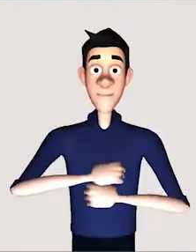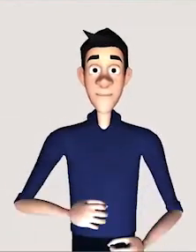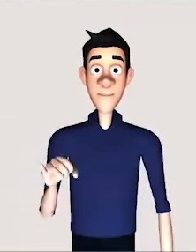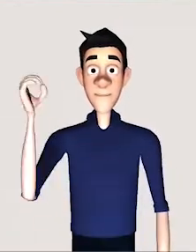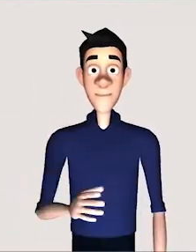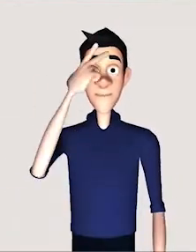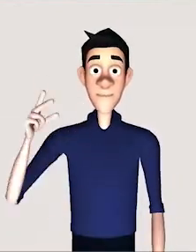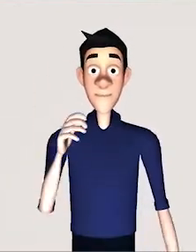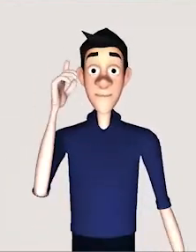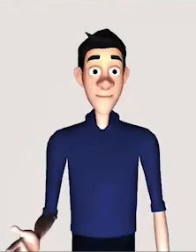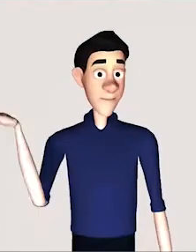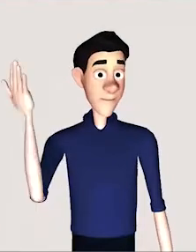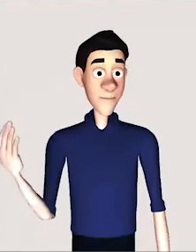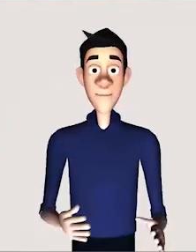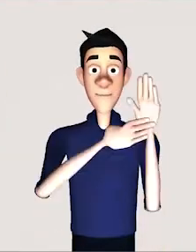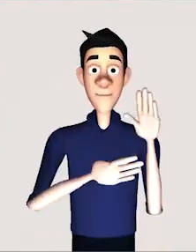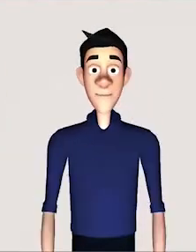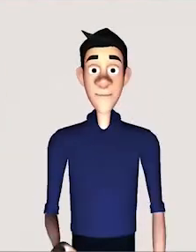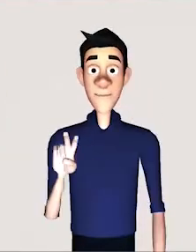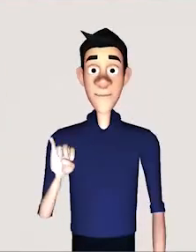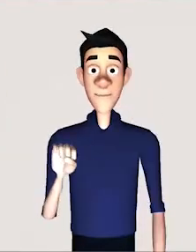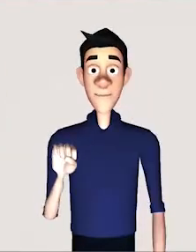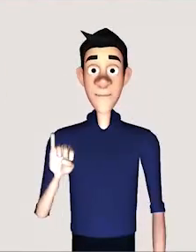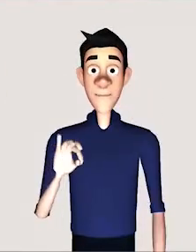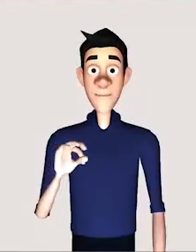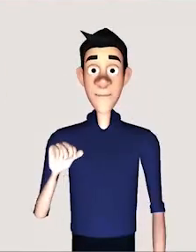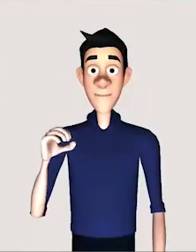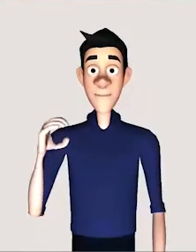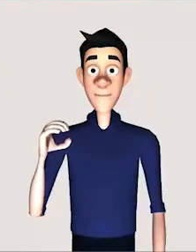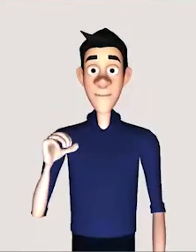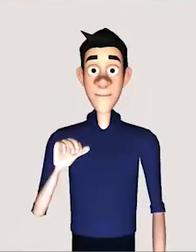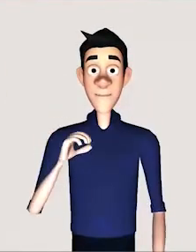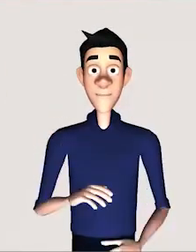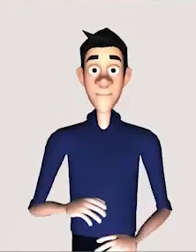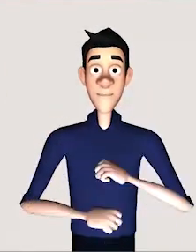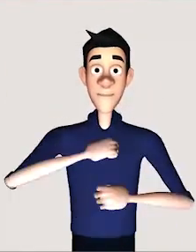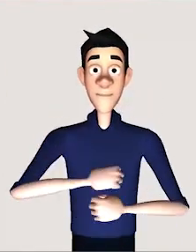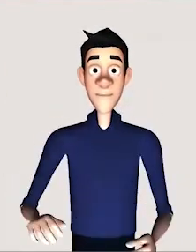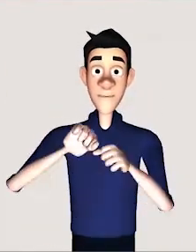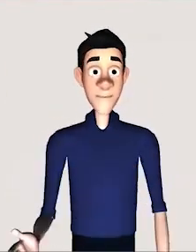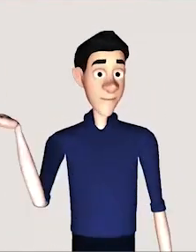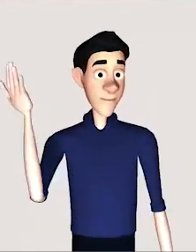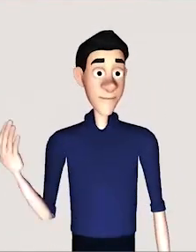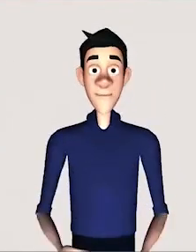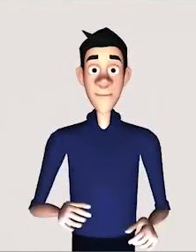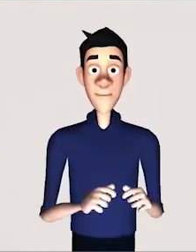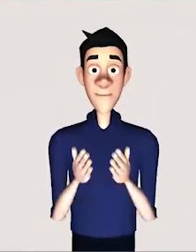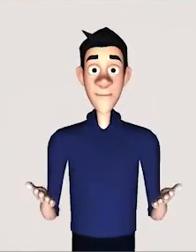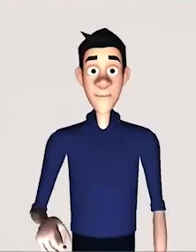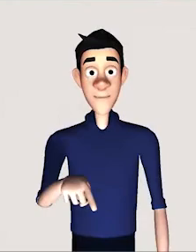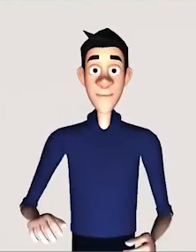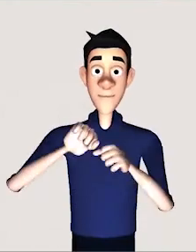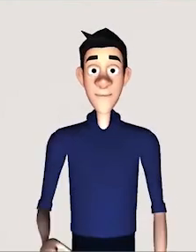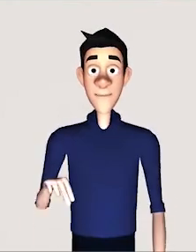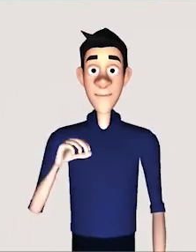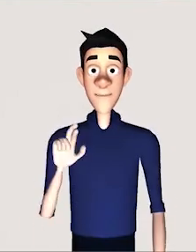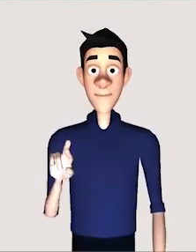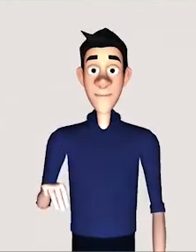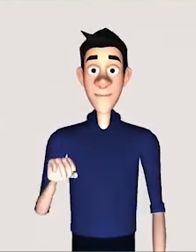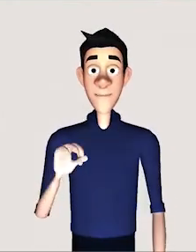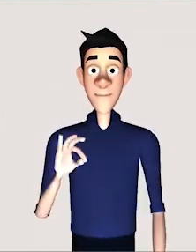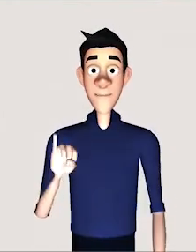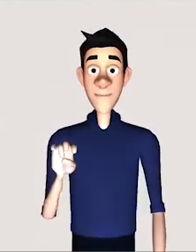edição desse ato normativo, que foi a resolução normativa. Vocês podem encontrar todas essas informações no portal do IBRAM e também